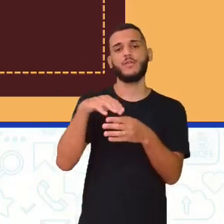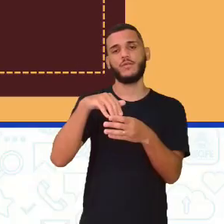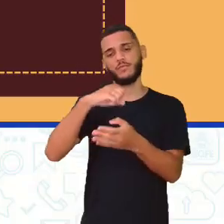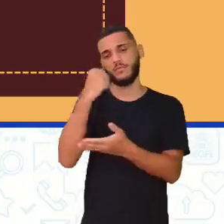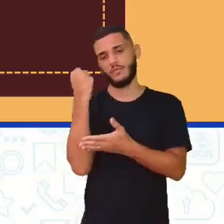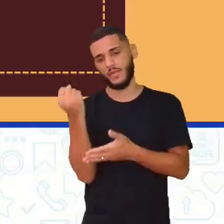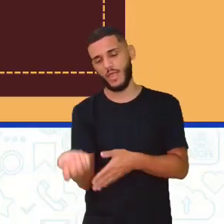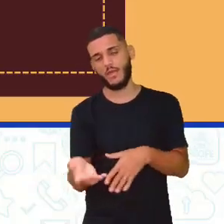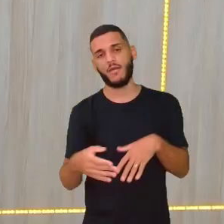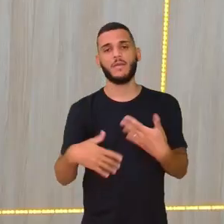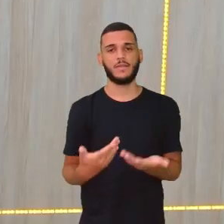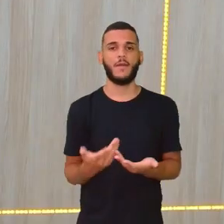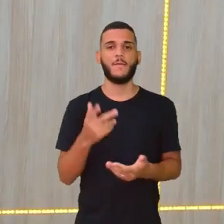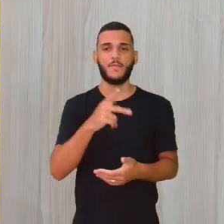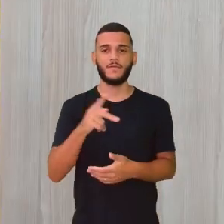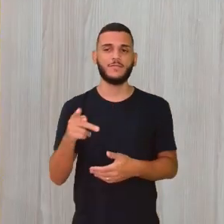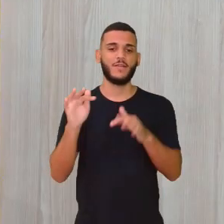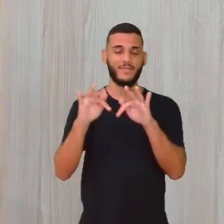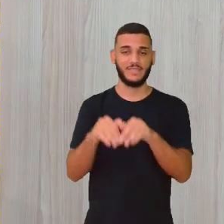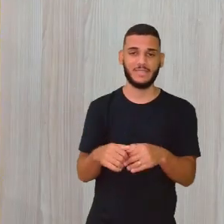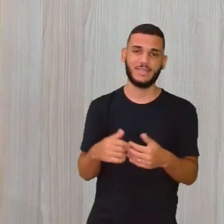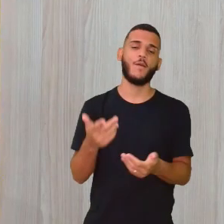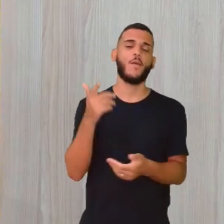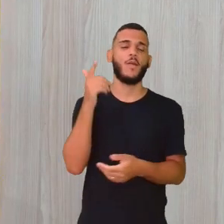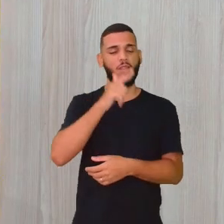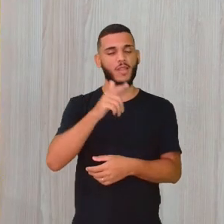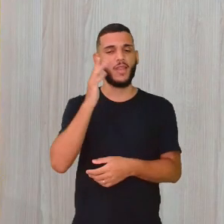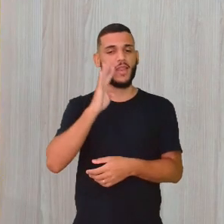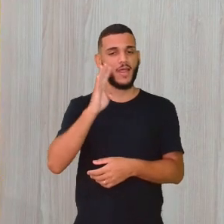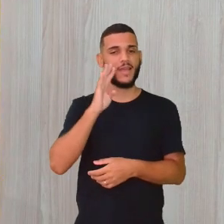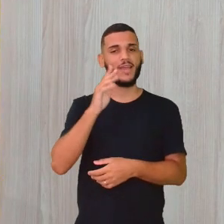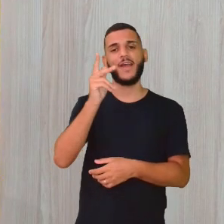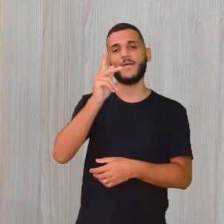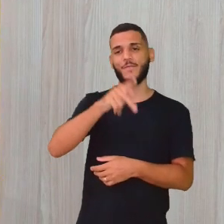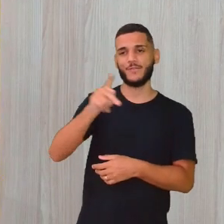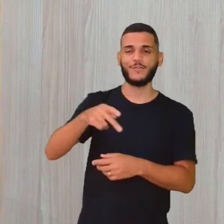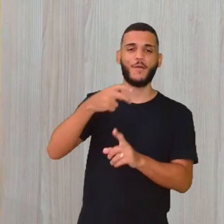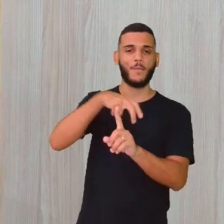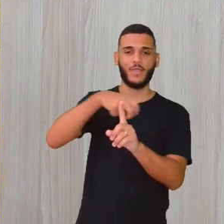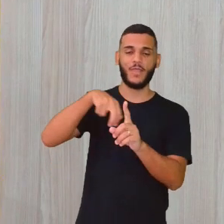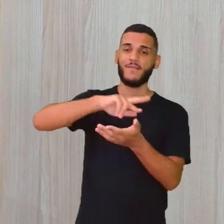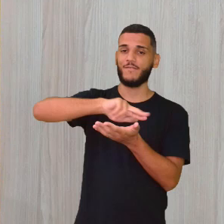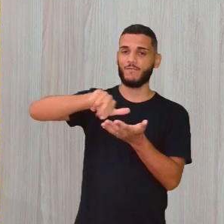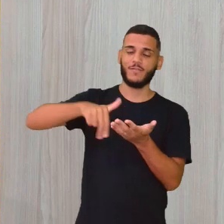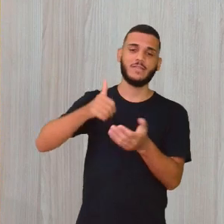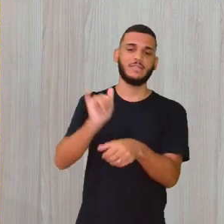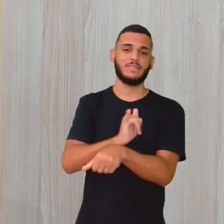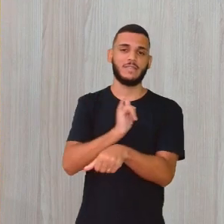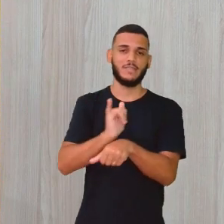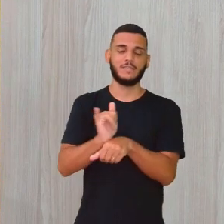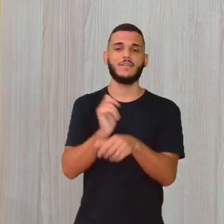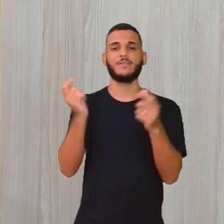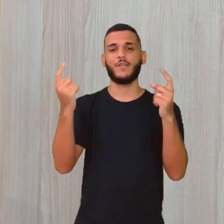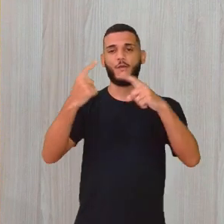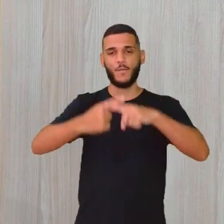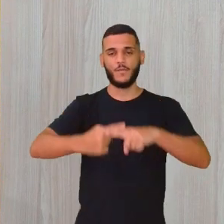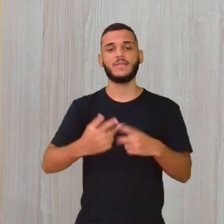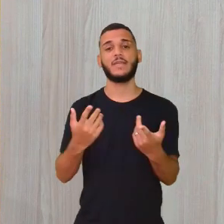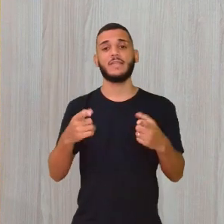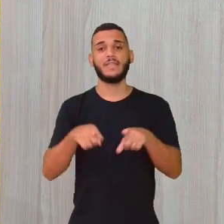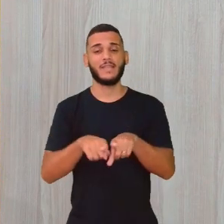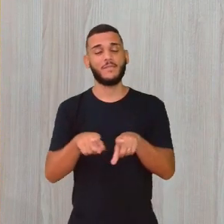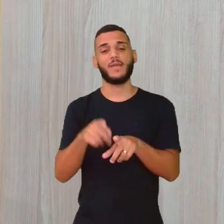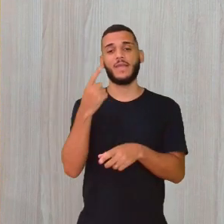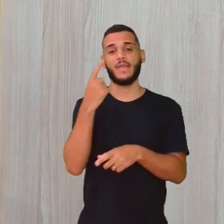isso, professora. Suas considerações? Legal, professor. Muito bom. Várias modalidades, Várias formas de a gente poder jogar. Então, bem interessante.